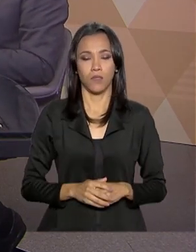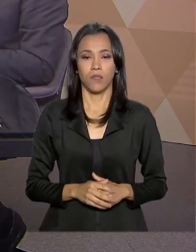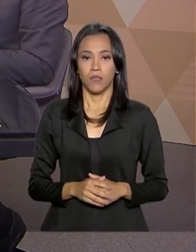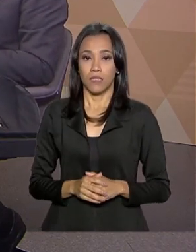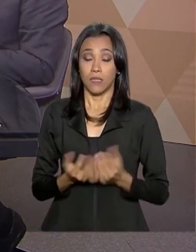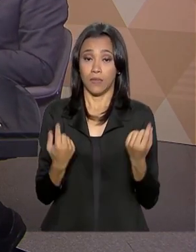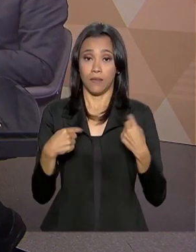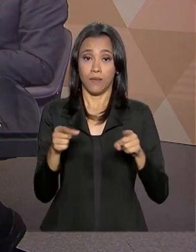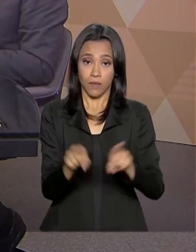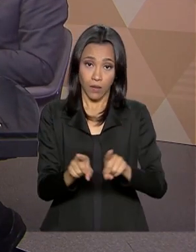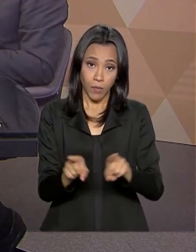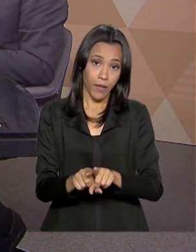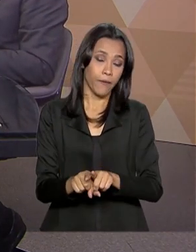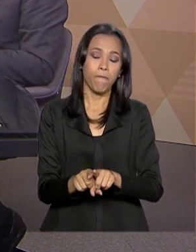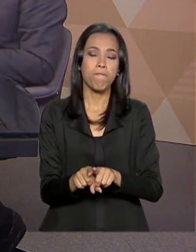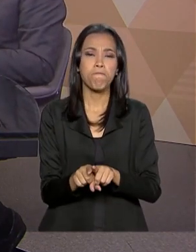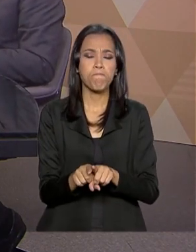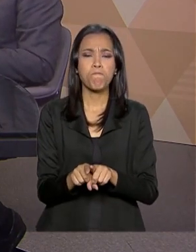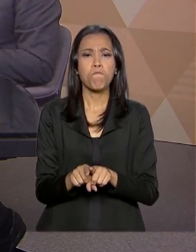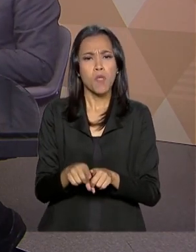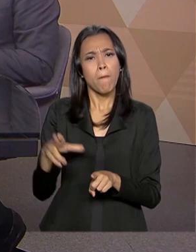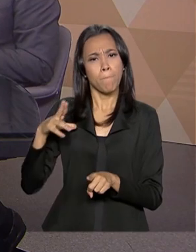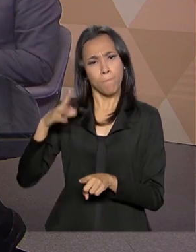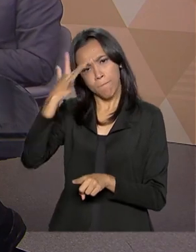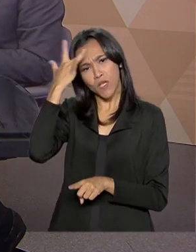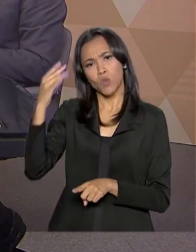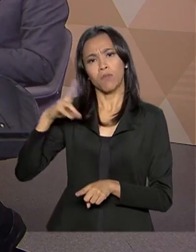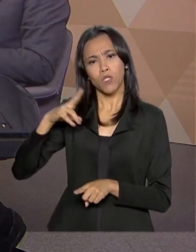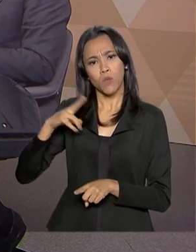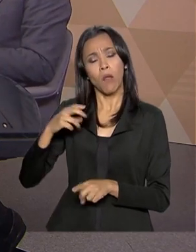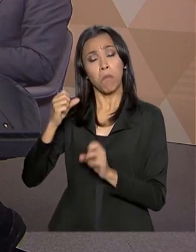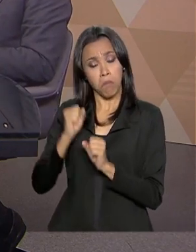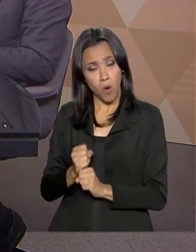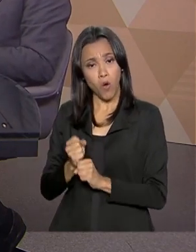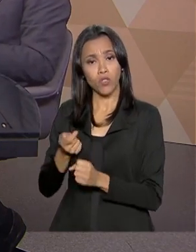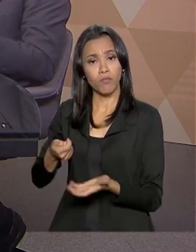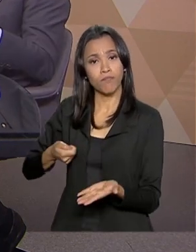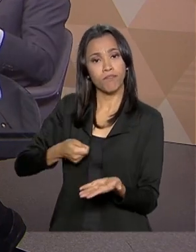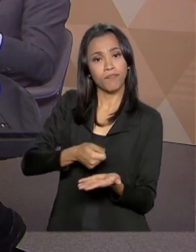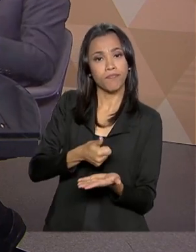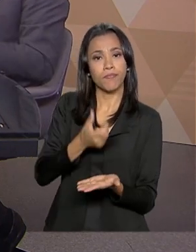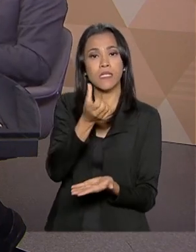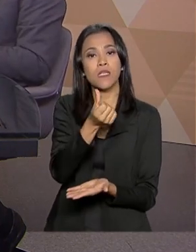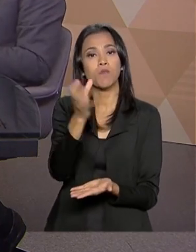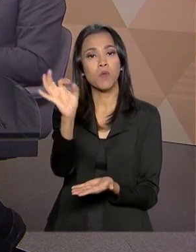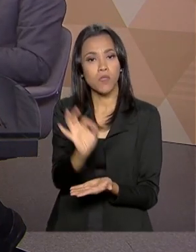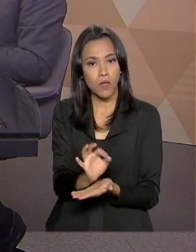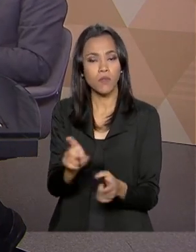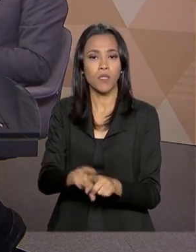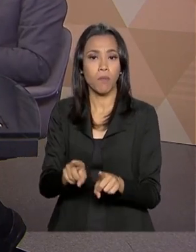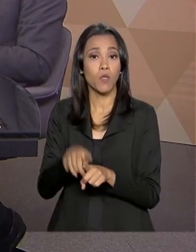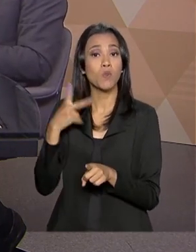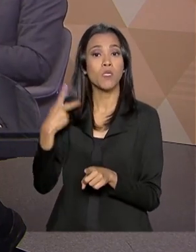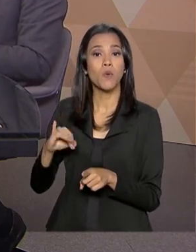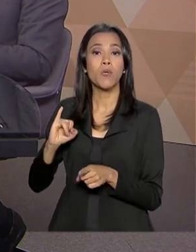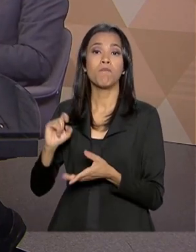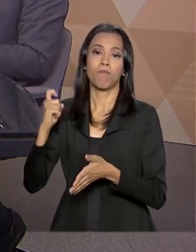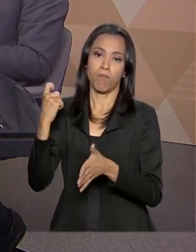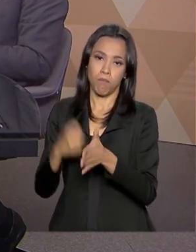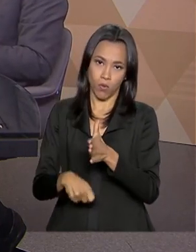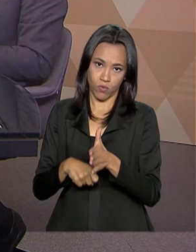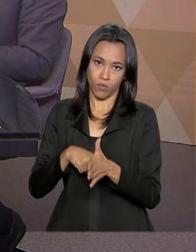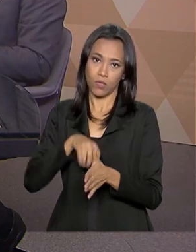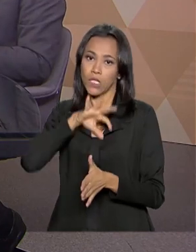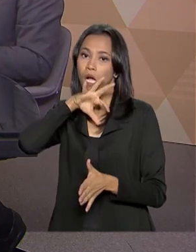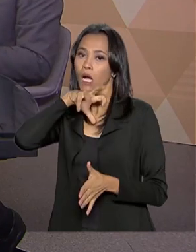também há a possibilidade de uma pessoa física doar 6% da sua renda, do seu imposto de renda para ir. Então,